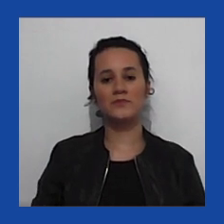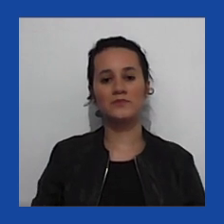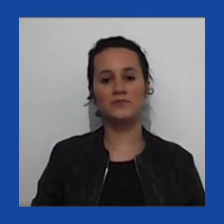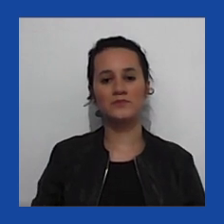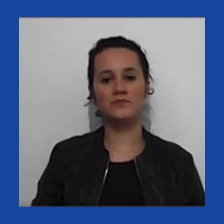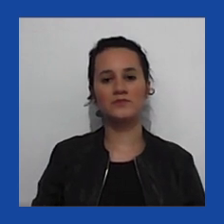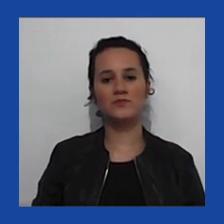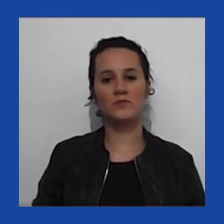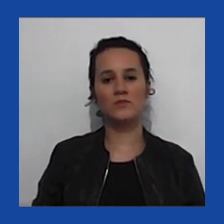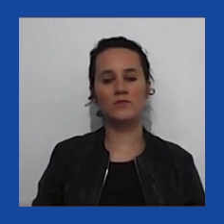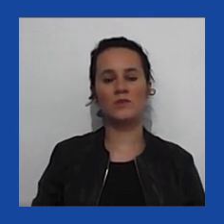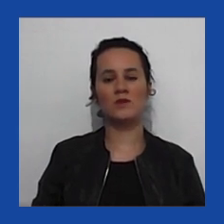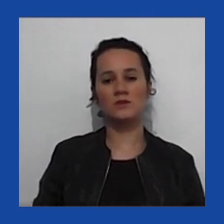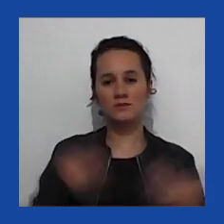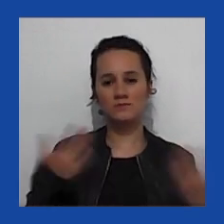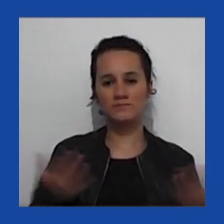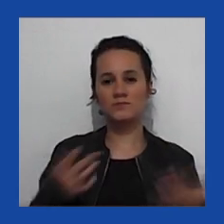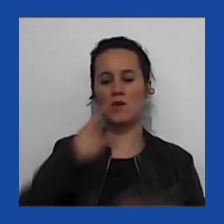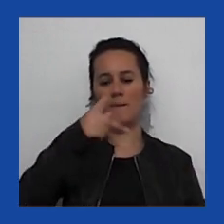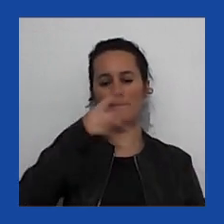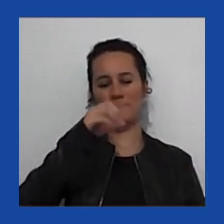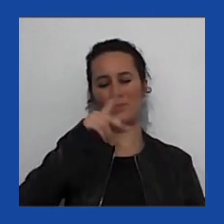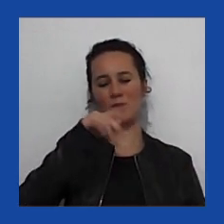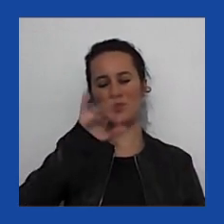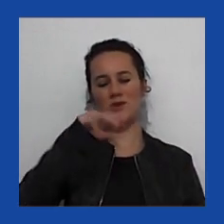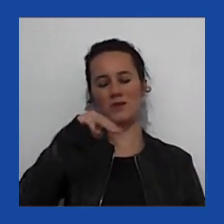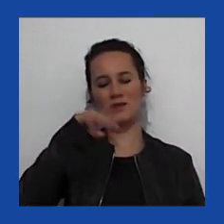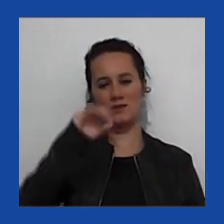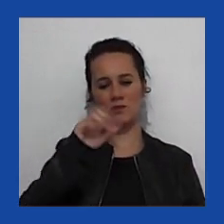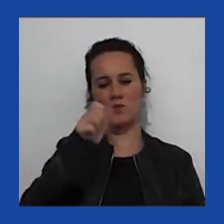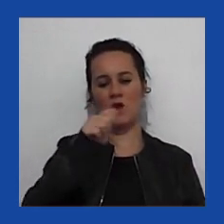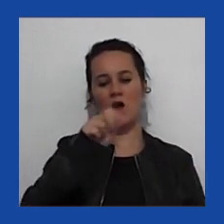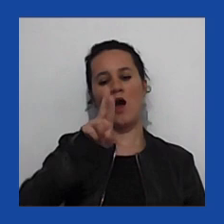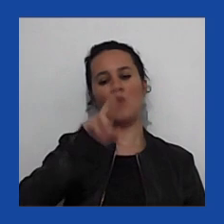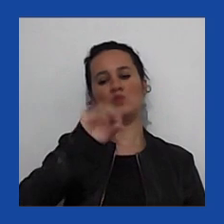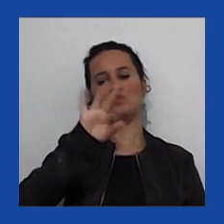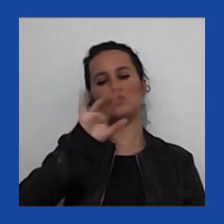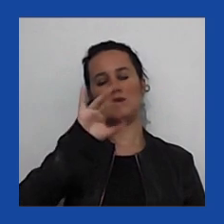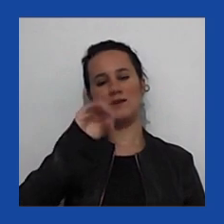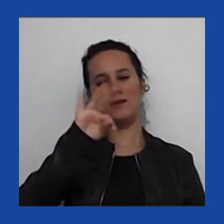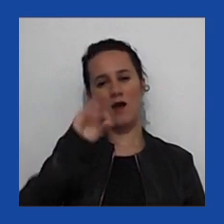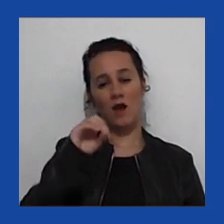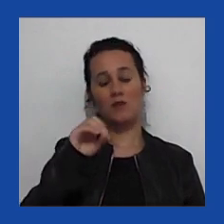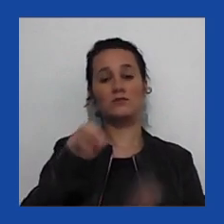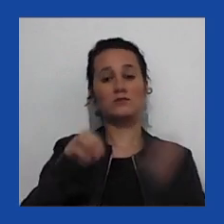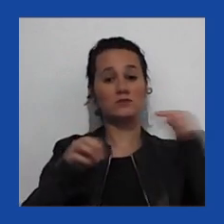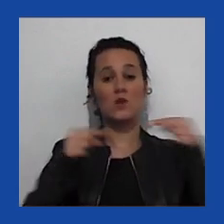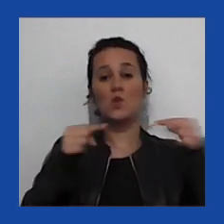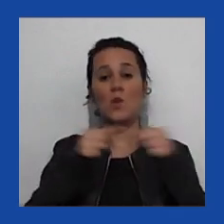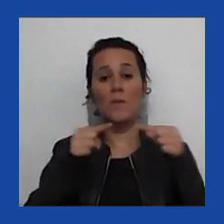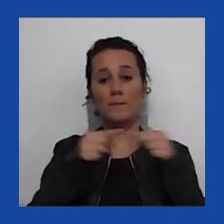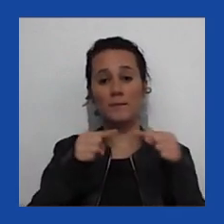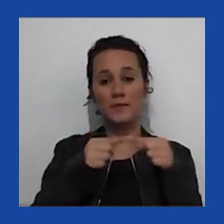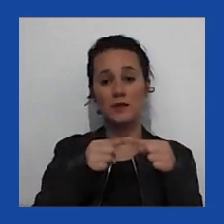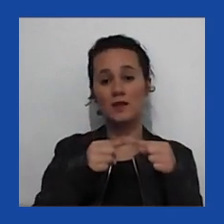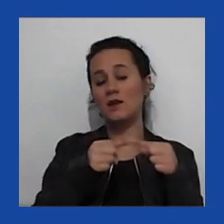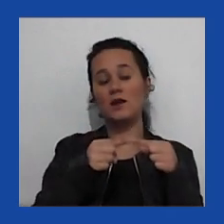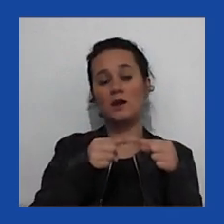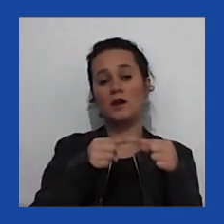populismo autoritário, então, é o tipo de populismo que pode,